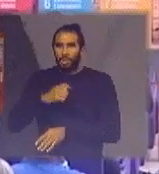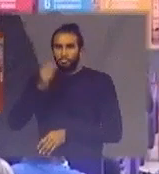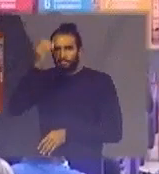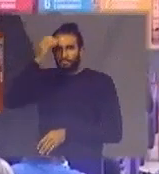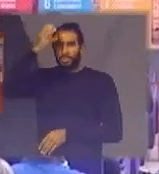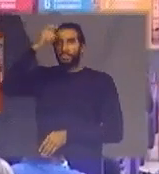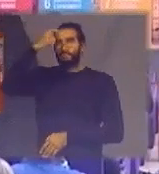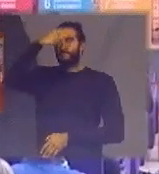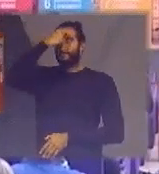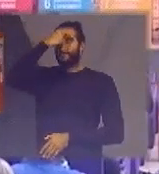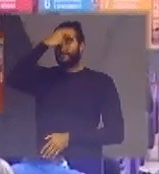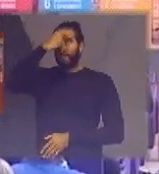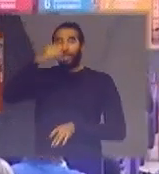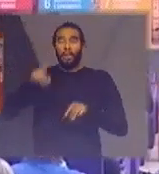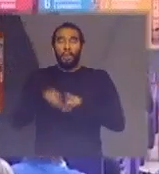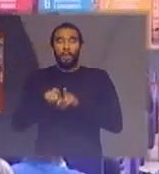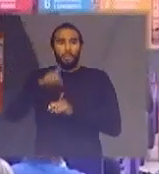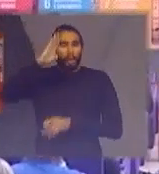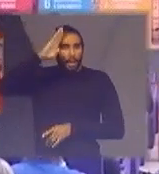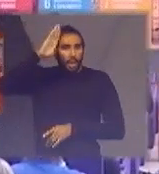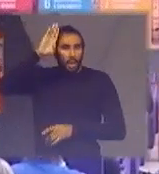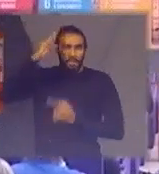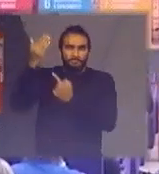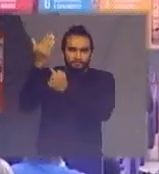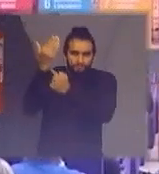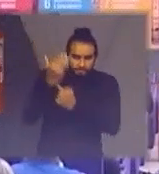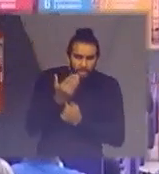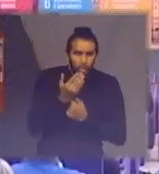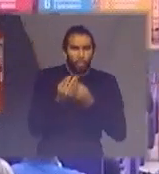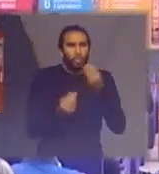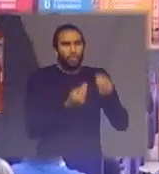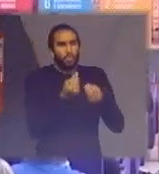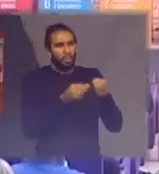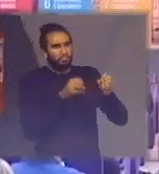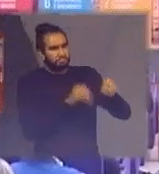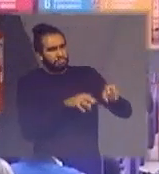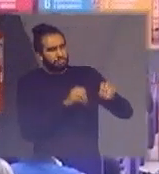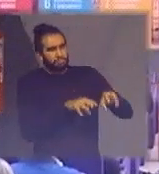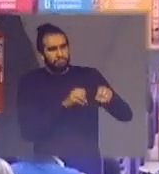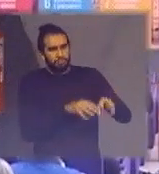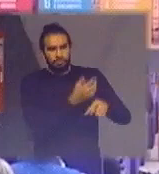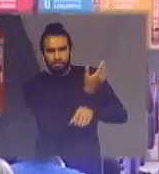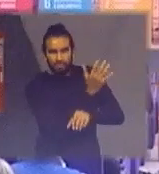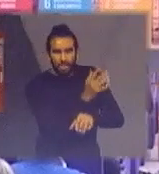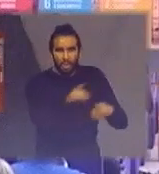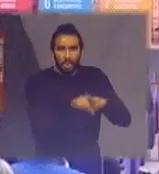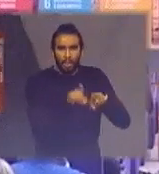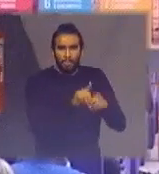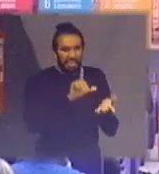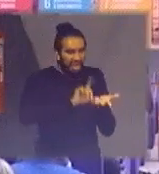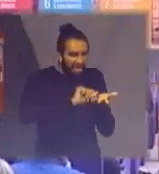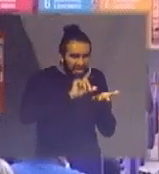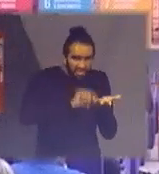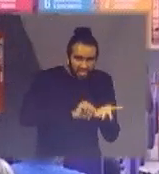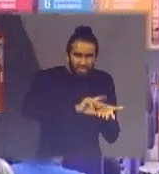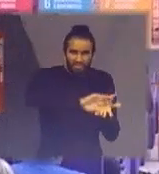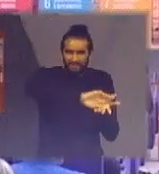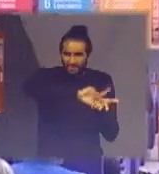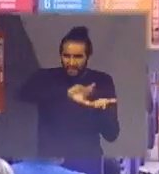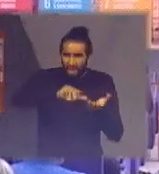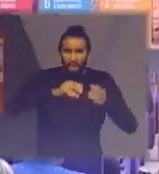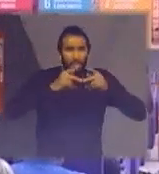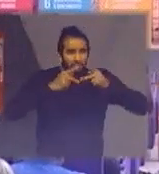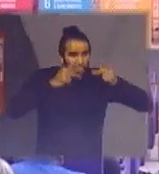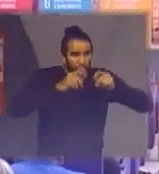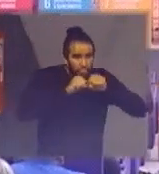academia nos auxiliar nesse processo de educação ambiental nas divulgações que a gente vai fazer mas na